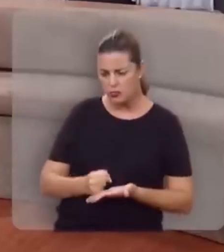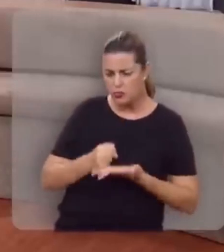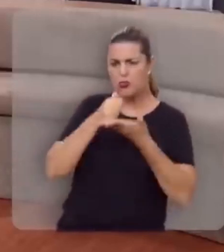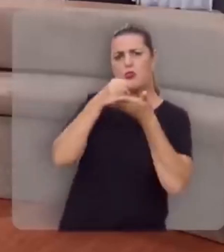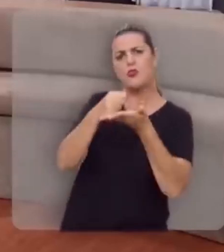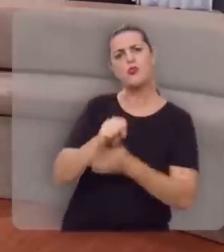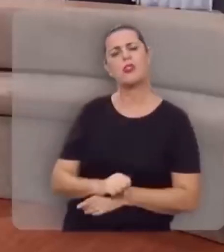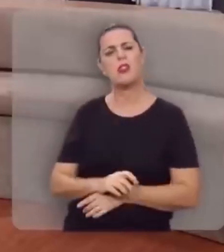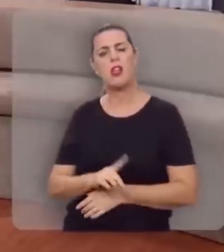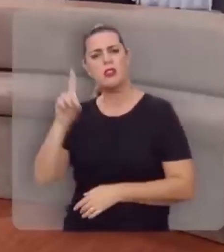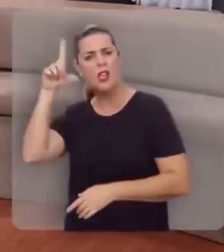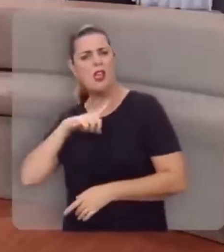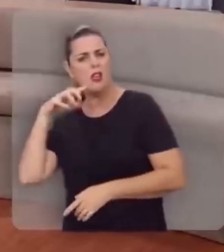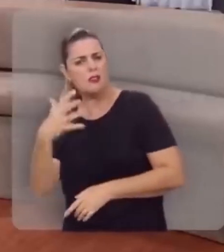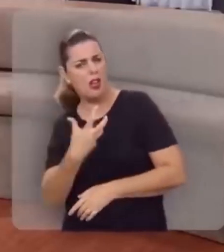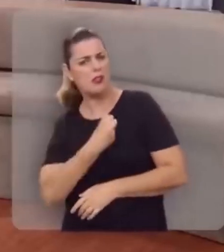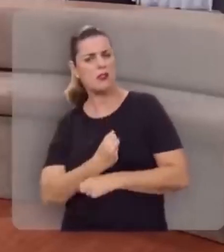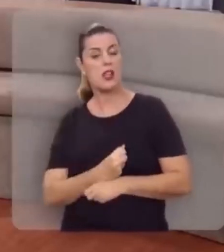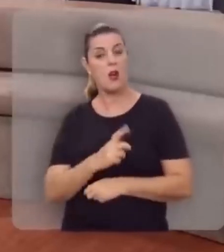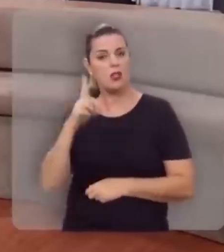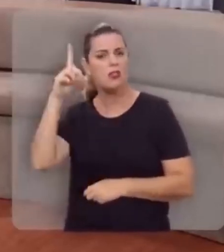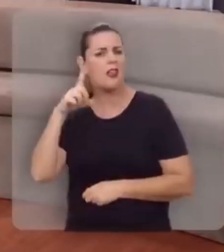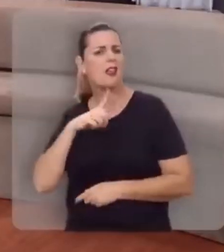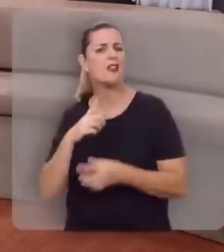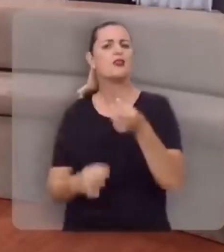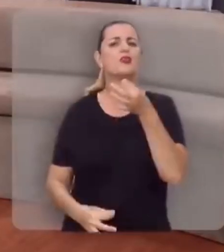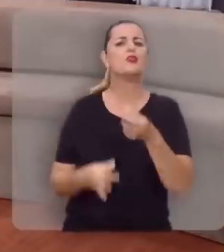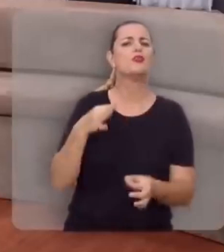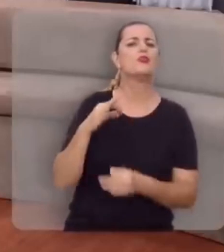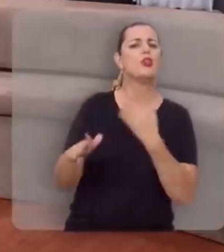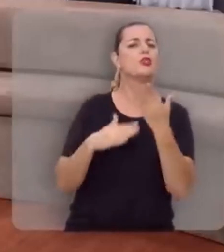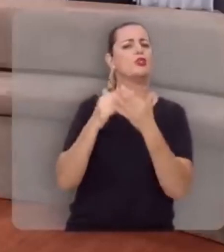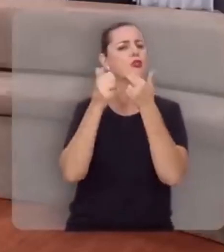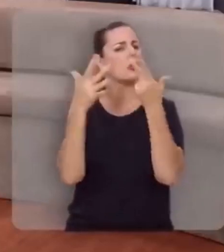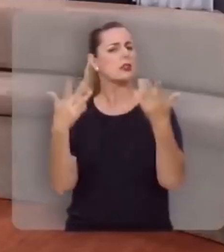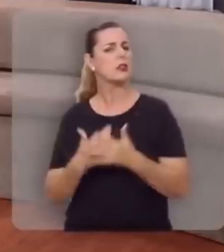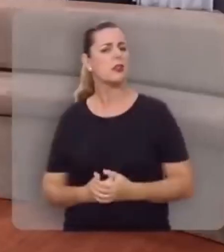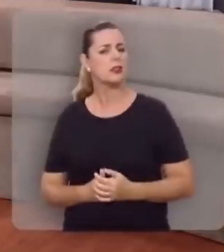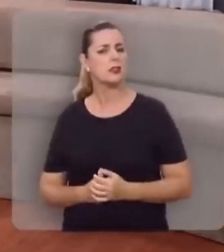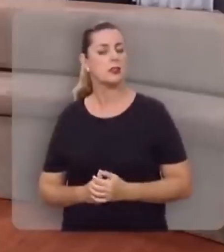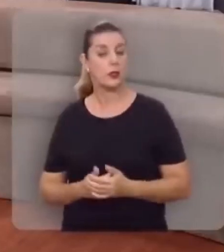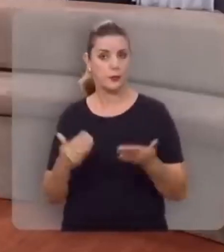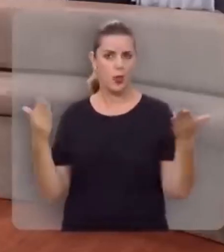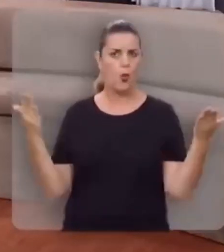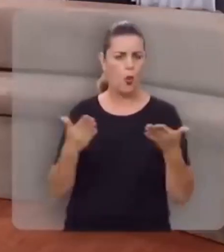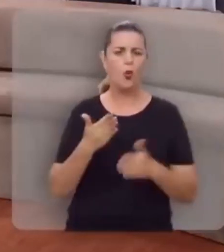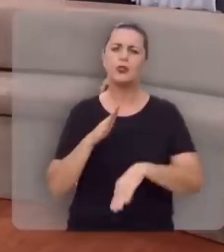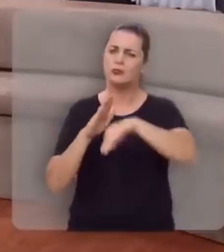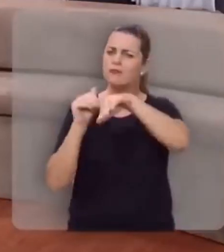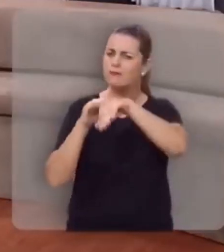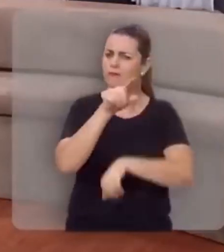sustentador, deste Deus que é o redentor, deste Deus que é o juiz de todas as coisas, hoje eu